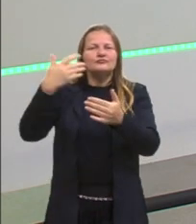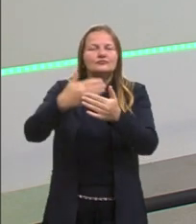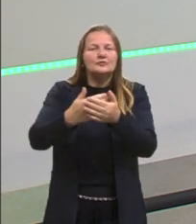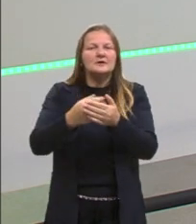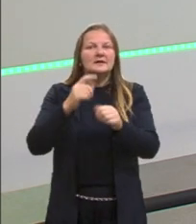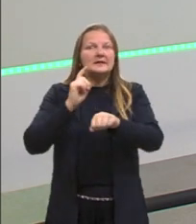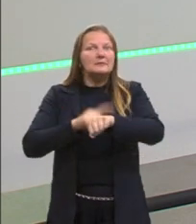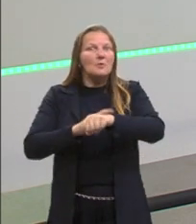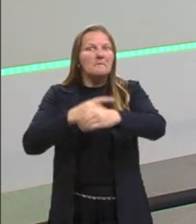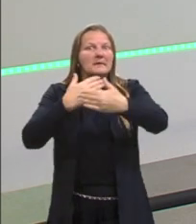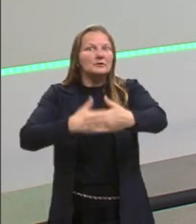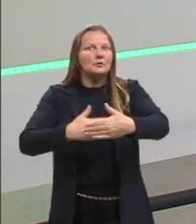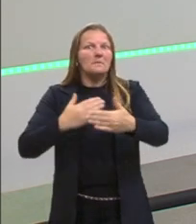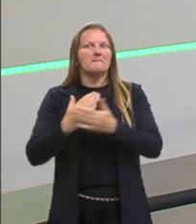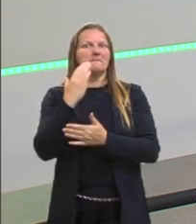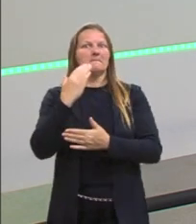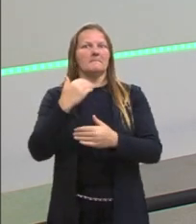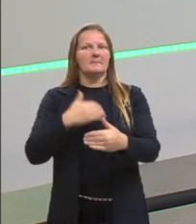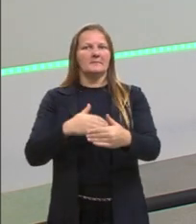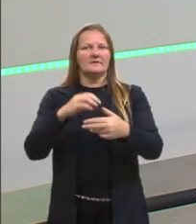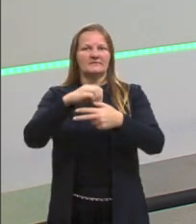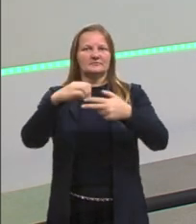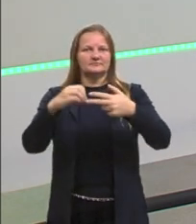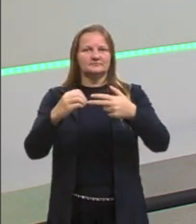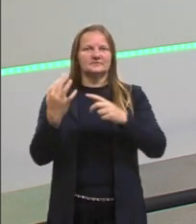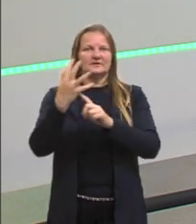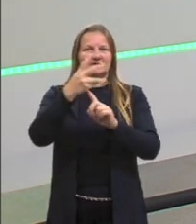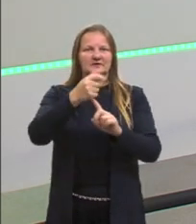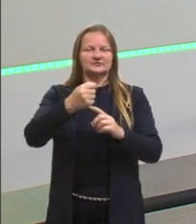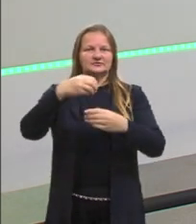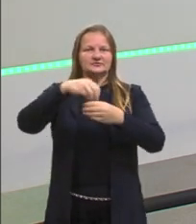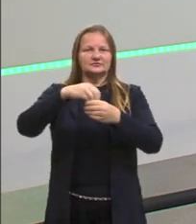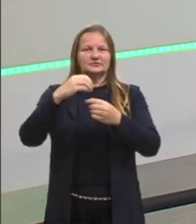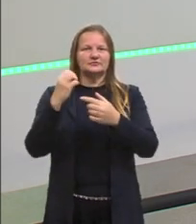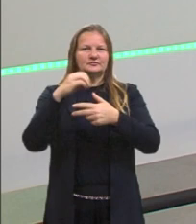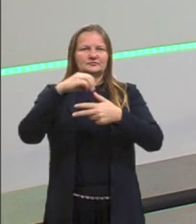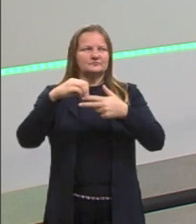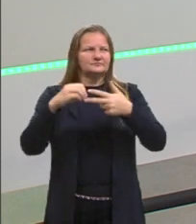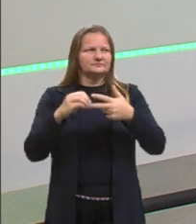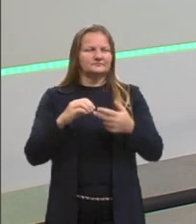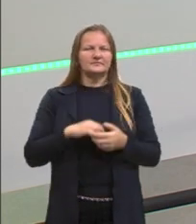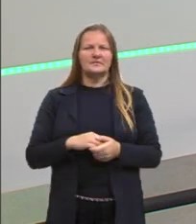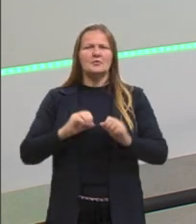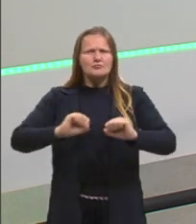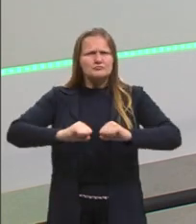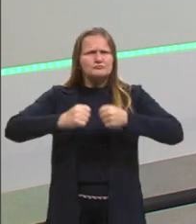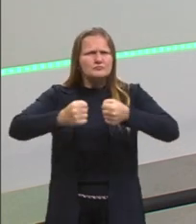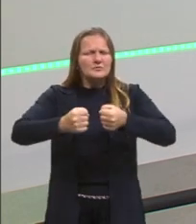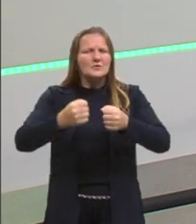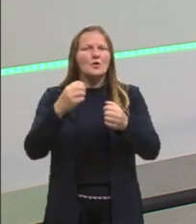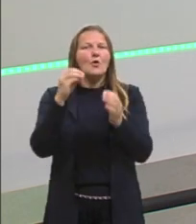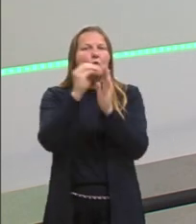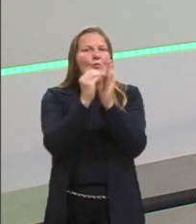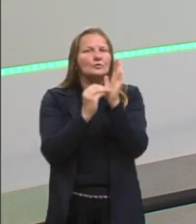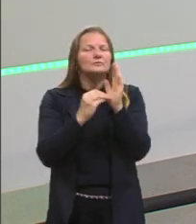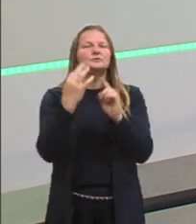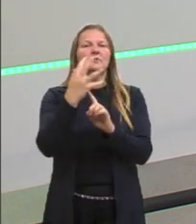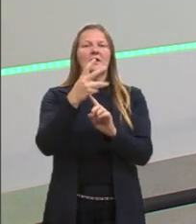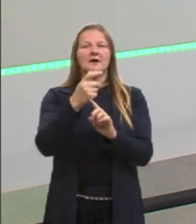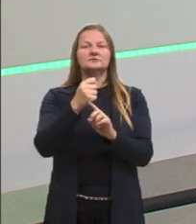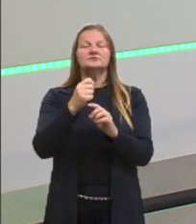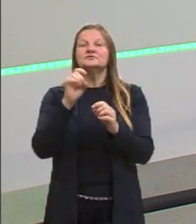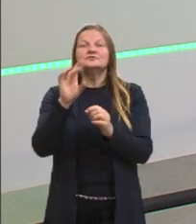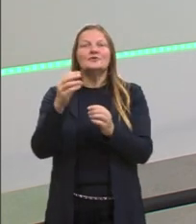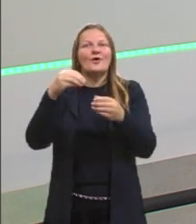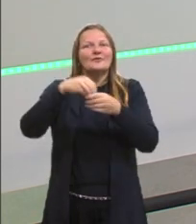para aprovar aí na prova de arte no ENEM. Eu reforço também, gente, que o conteúdo de arte é importante não